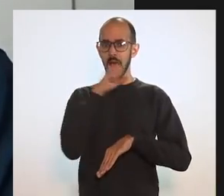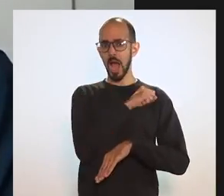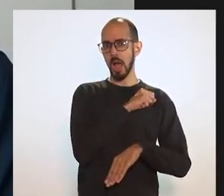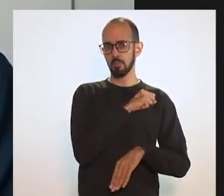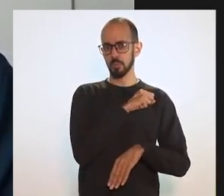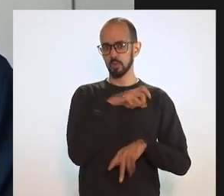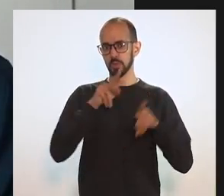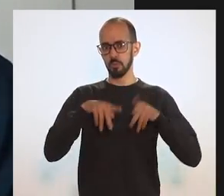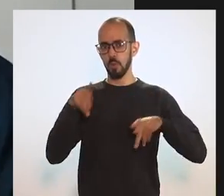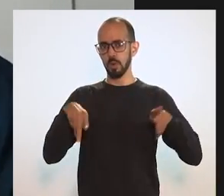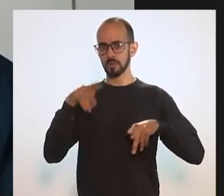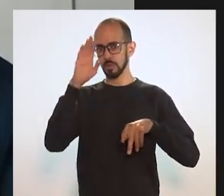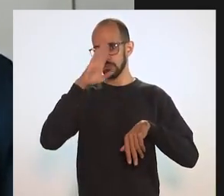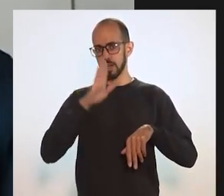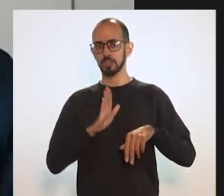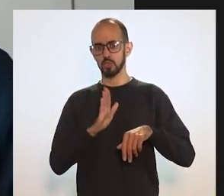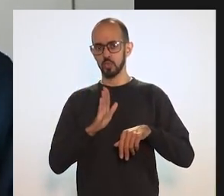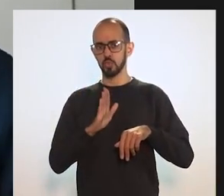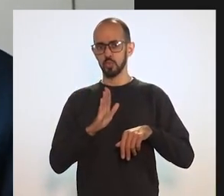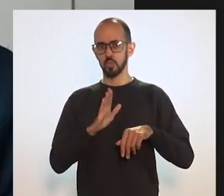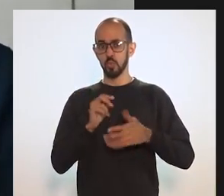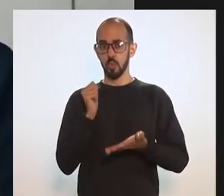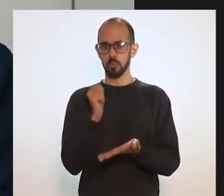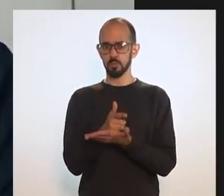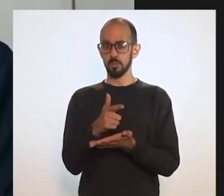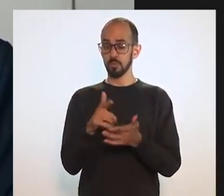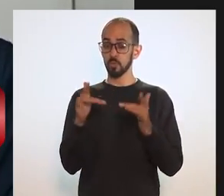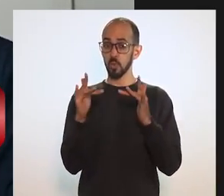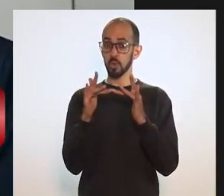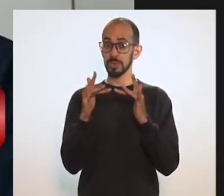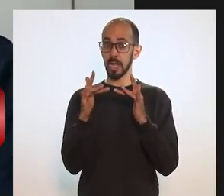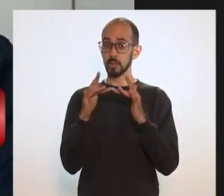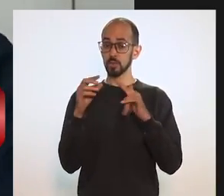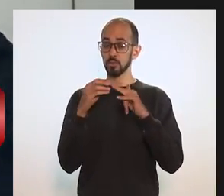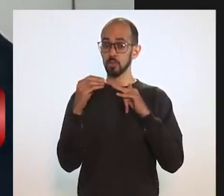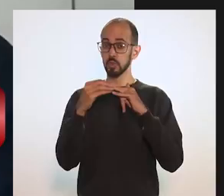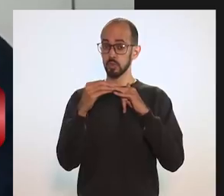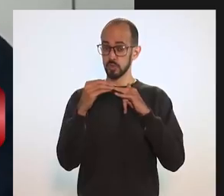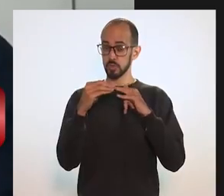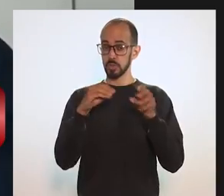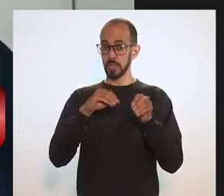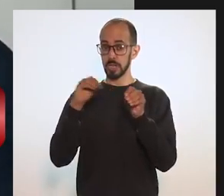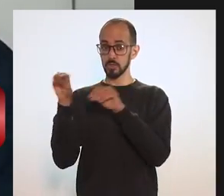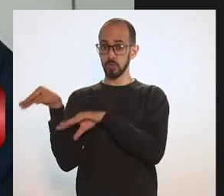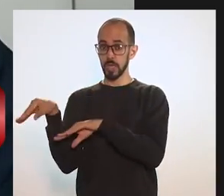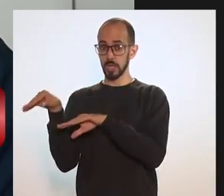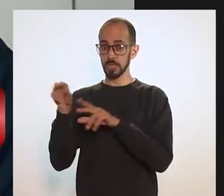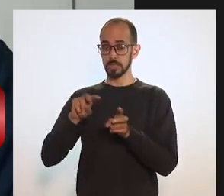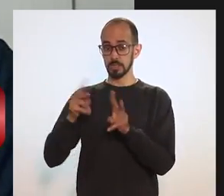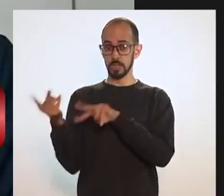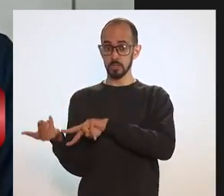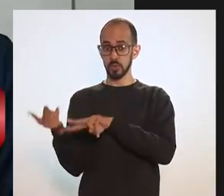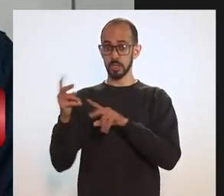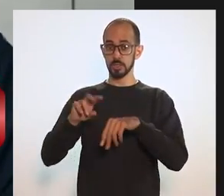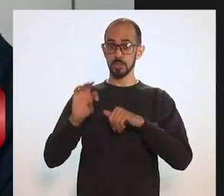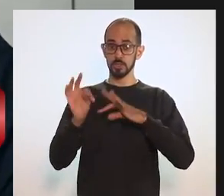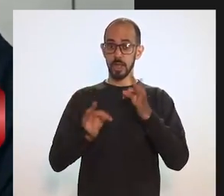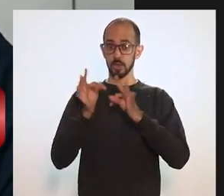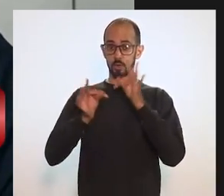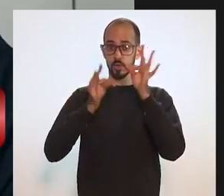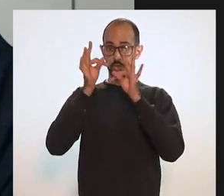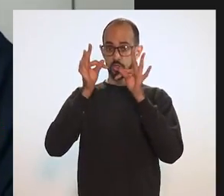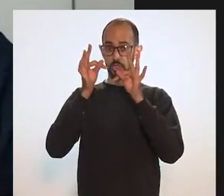do brasileiro às vacinas. Ou seja, tem contrato com a Fiocruz de produção, de transferência de tecnologia. Depois